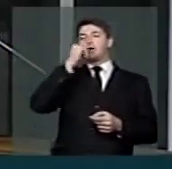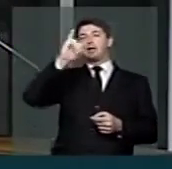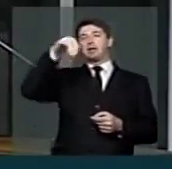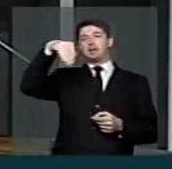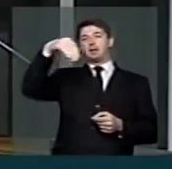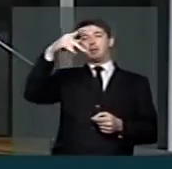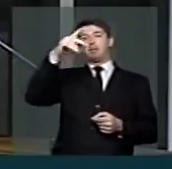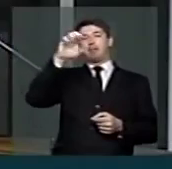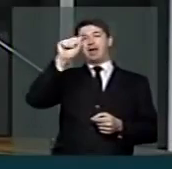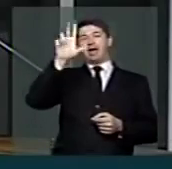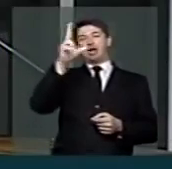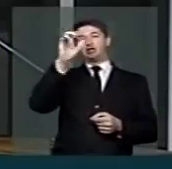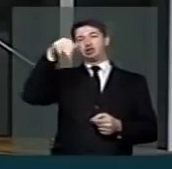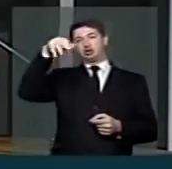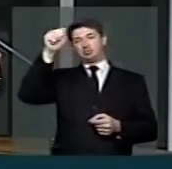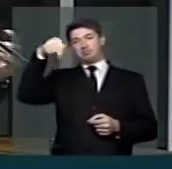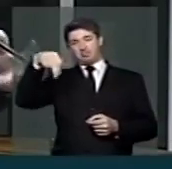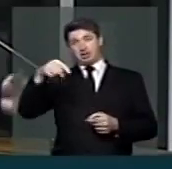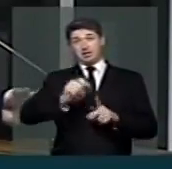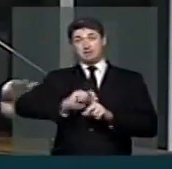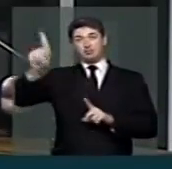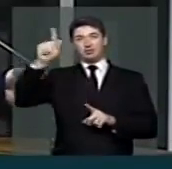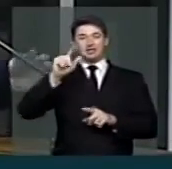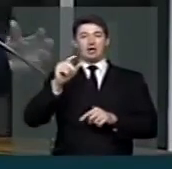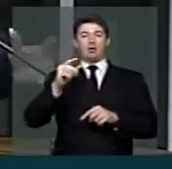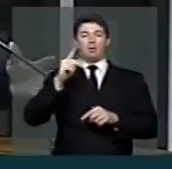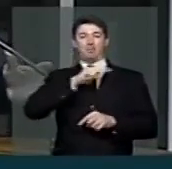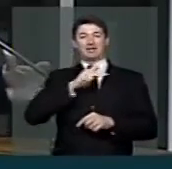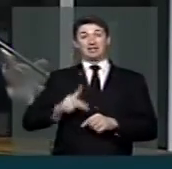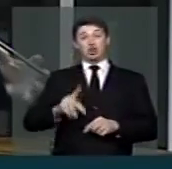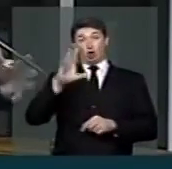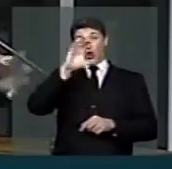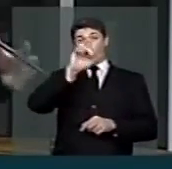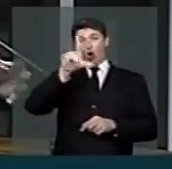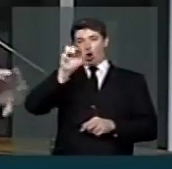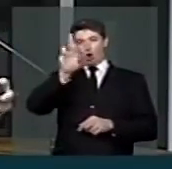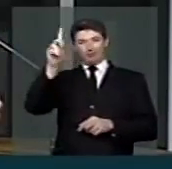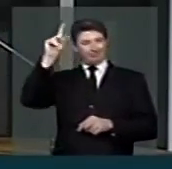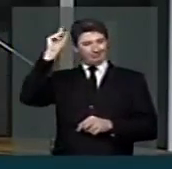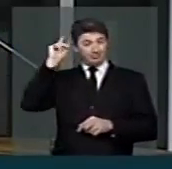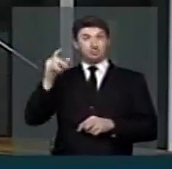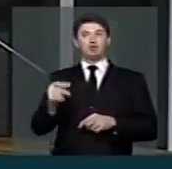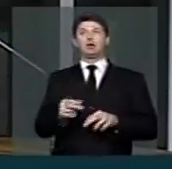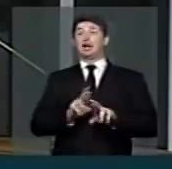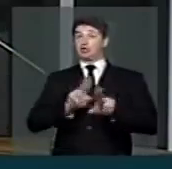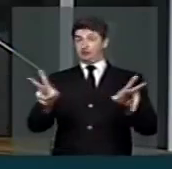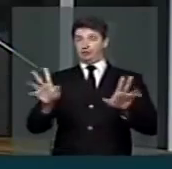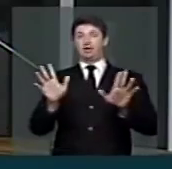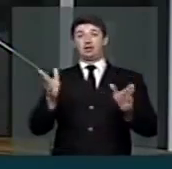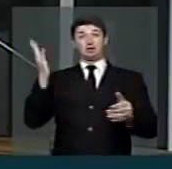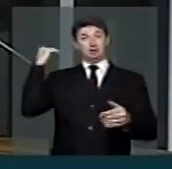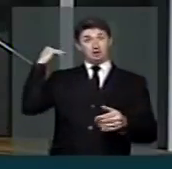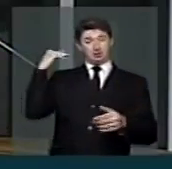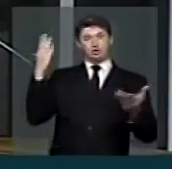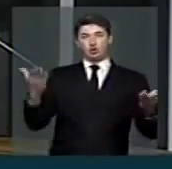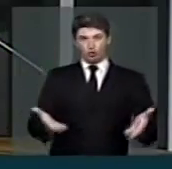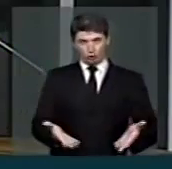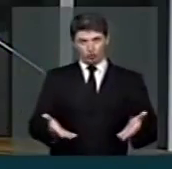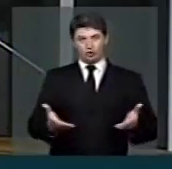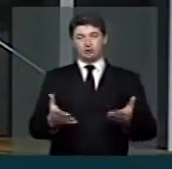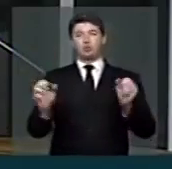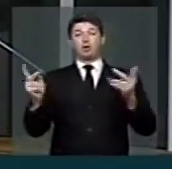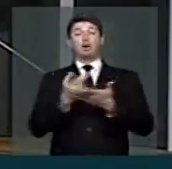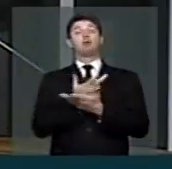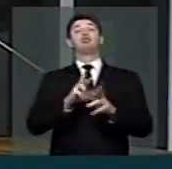Collor de Melo. E a diferença dessas manifestações de hoje, para as manifestações já